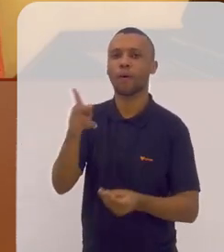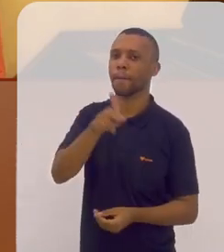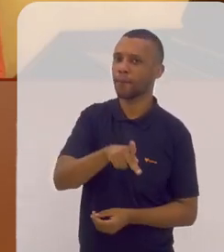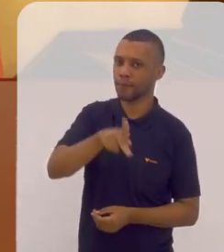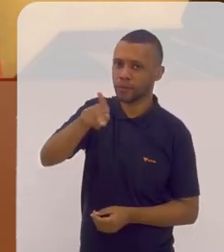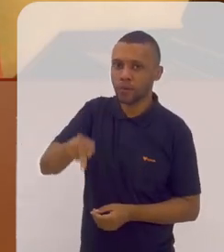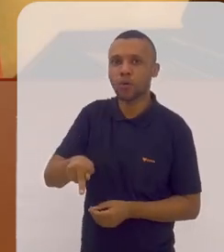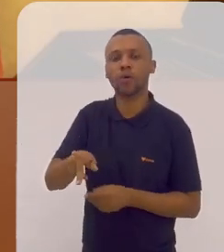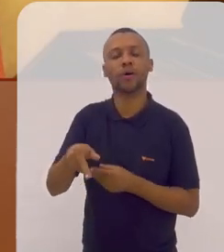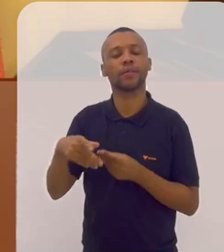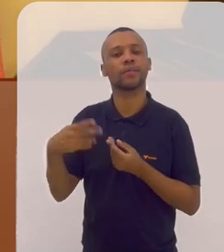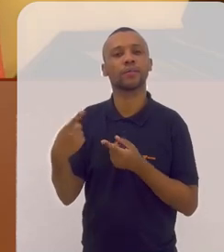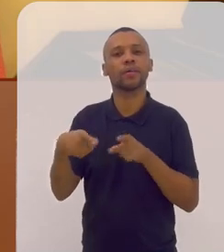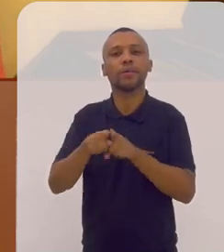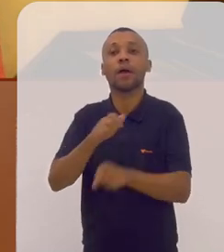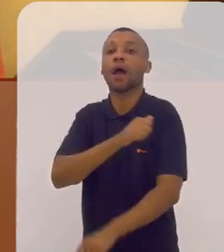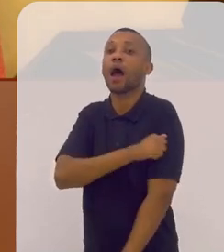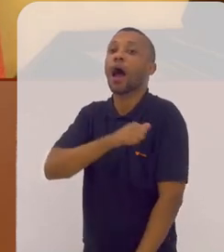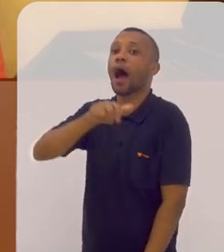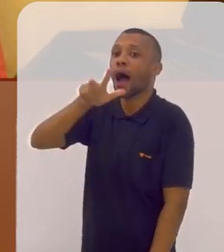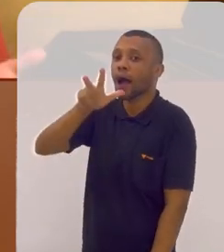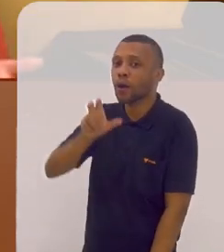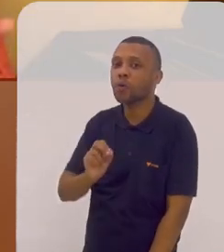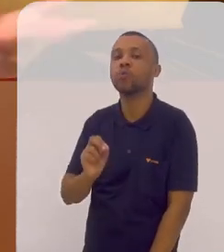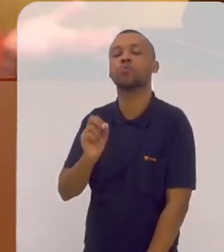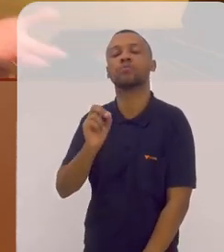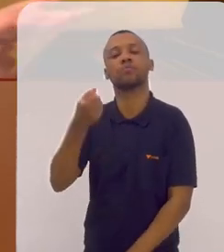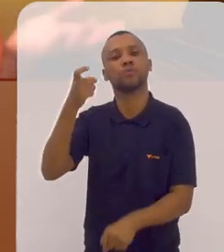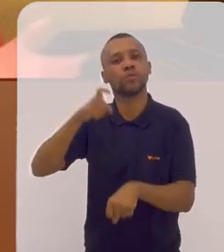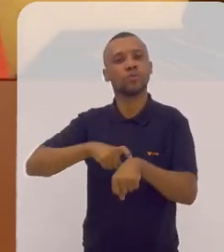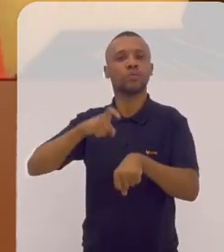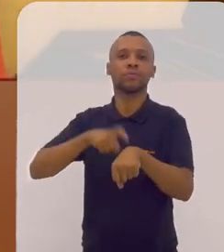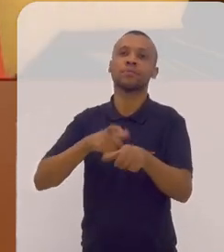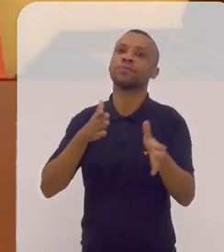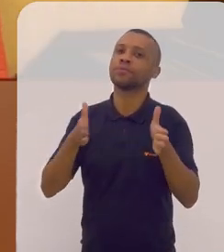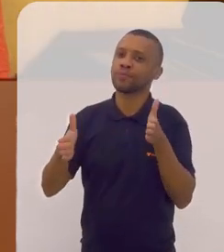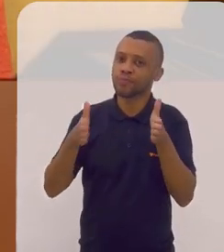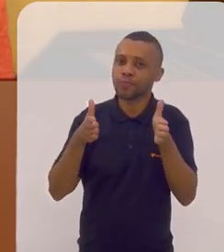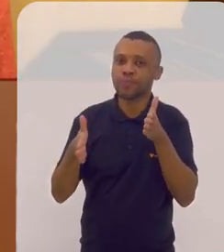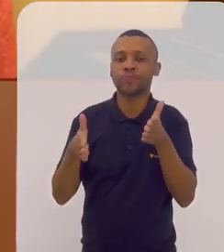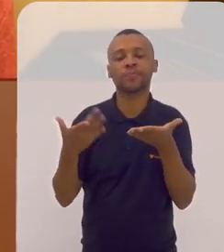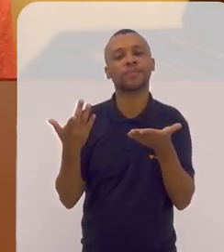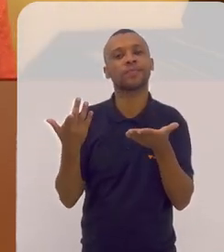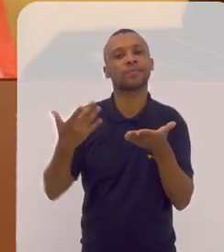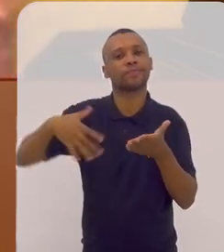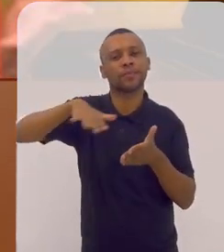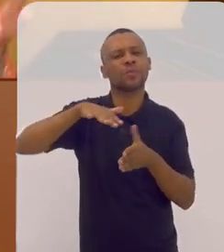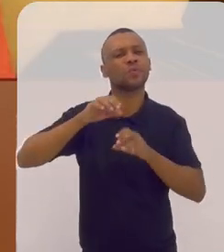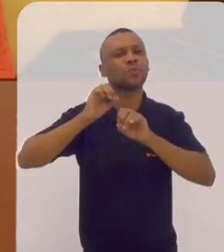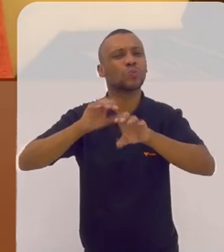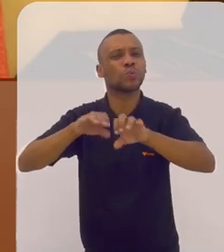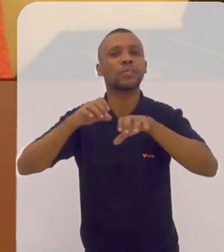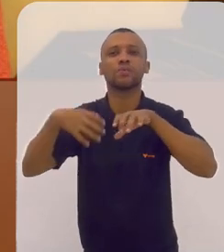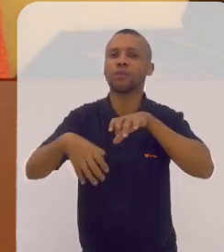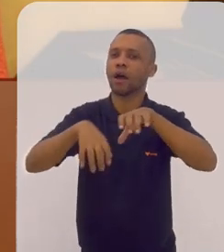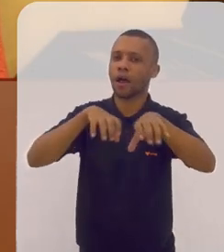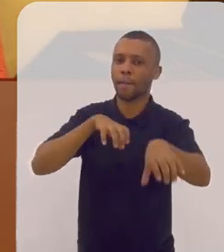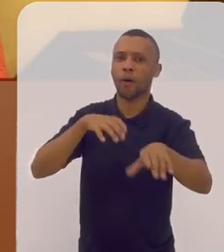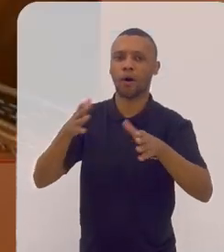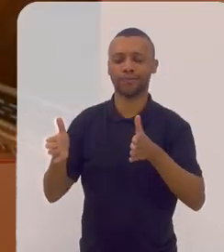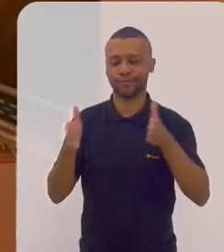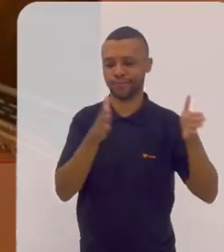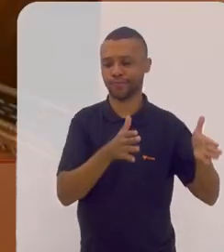professores e por estudantes durante os seus digamos período do ensino